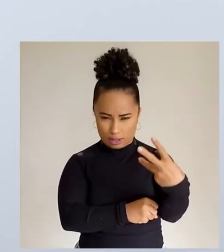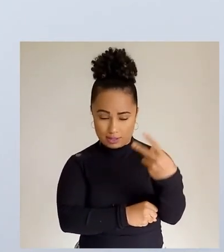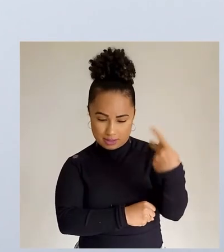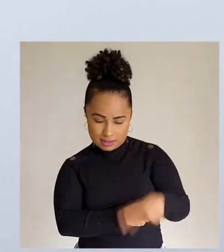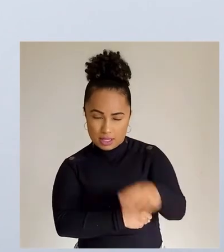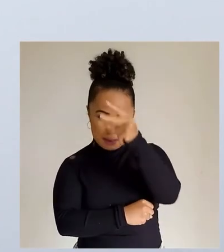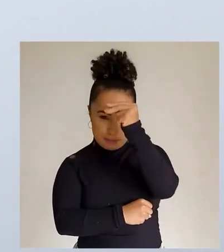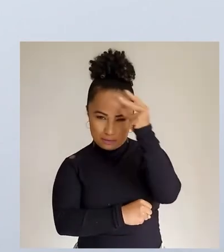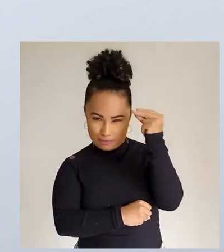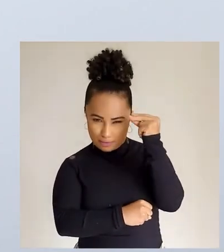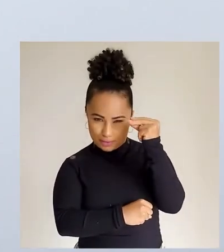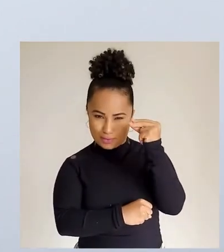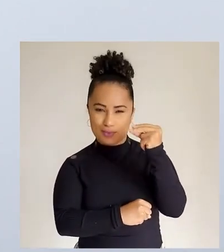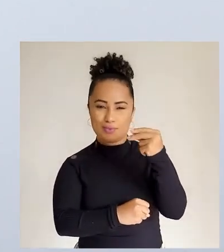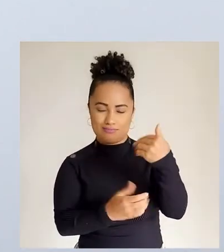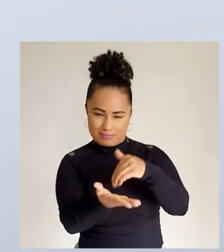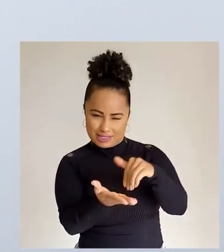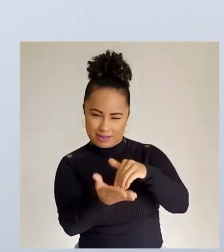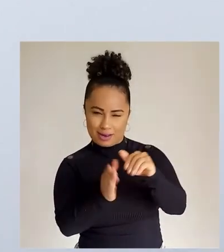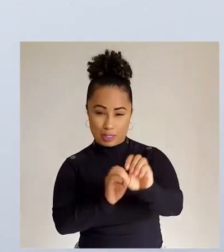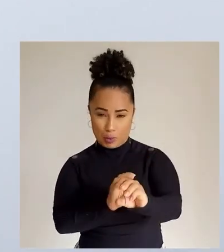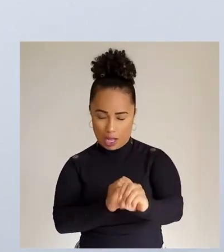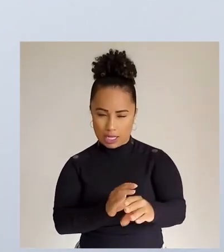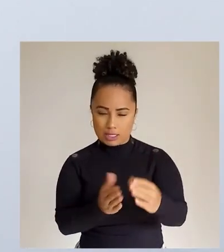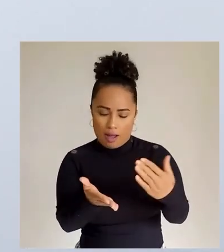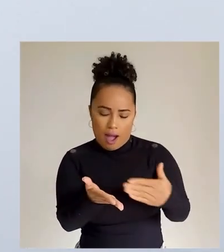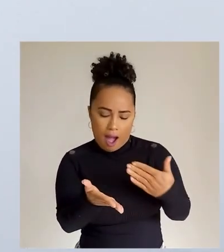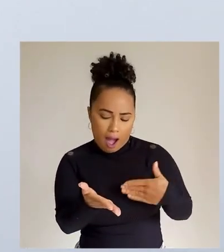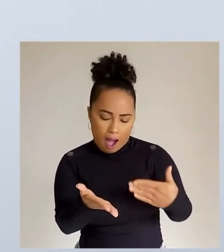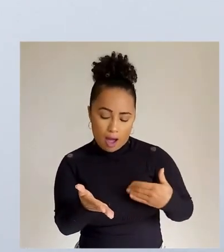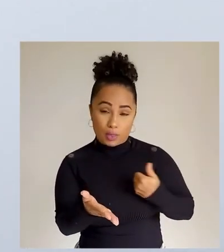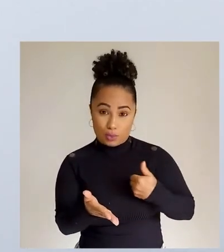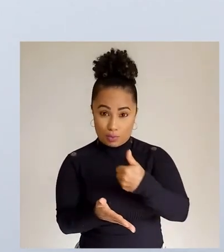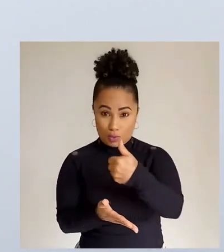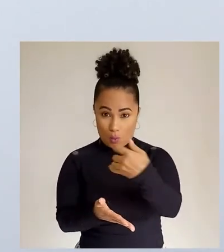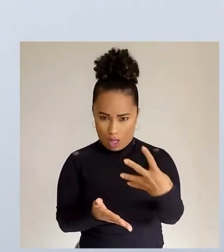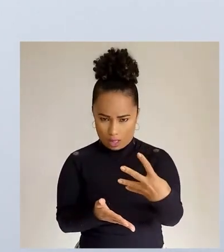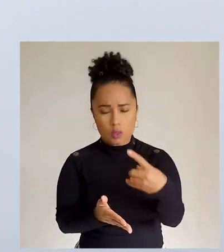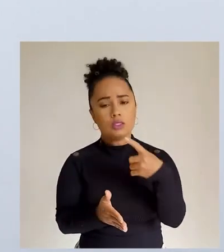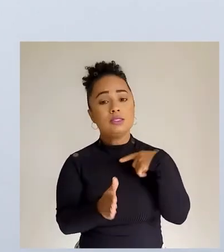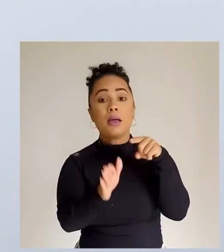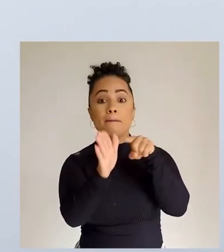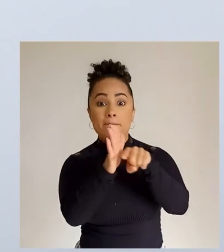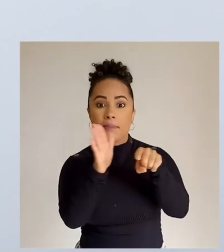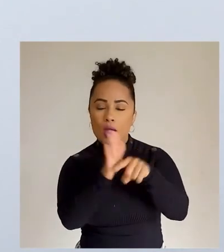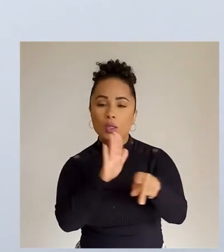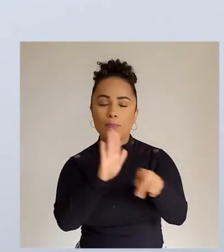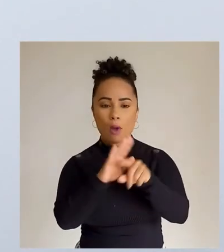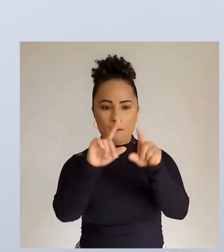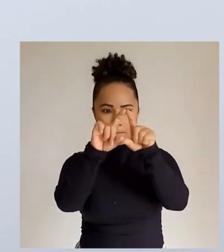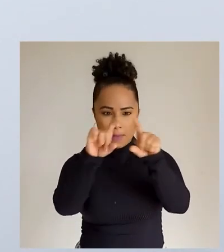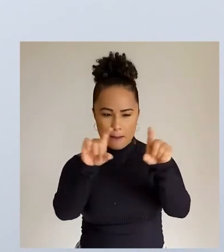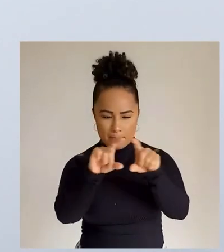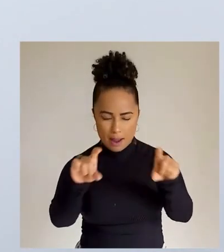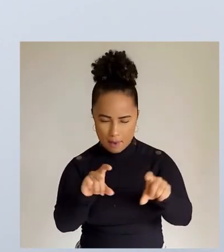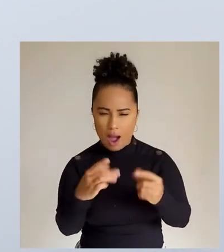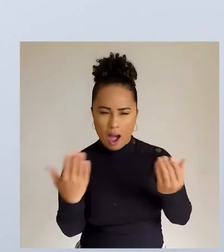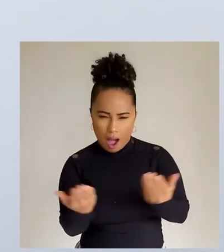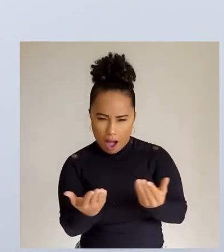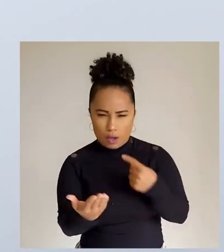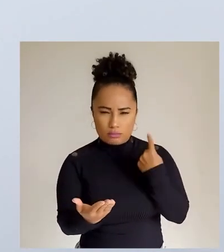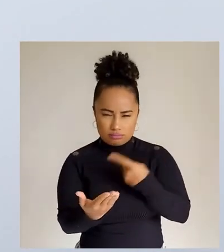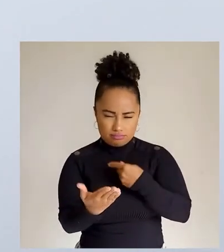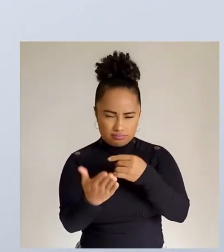2013 pela Secretaria Municipal de Educação, na página 14, nós temos uma questão sobre